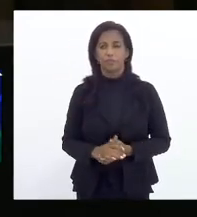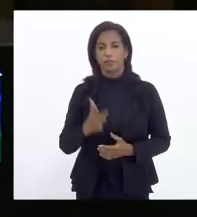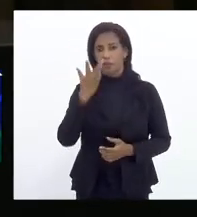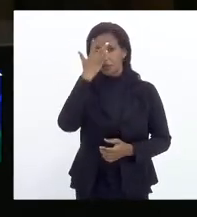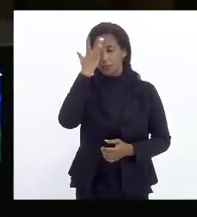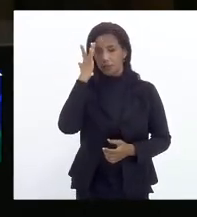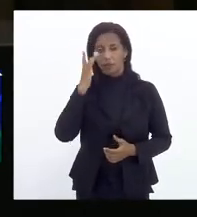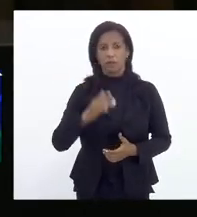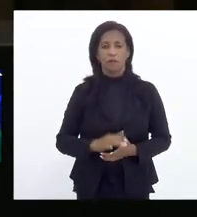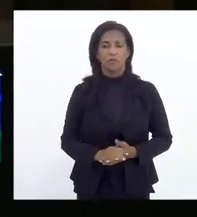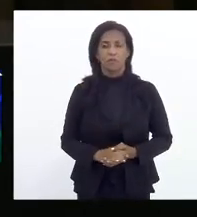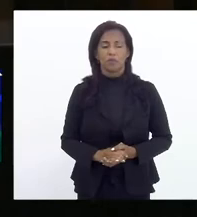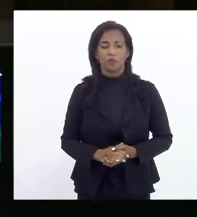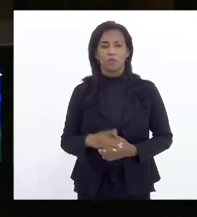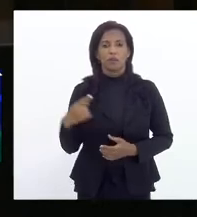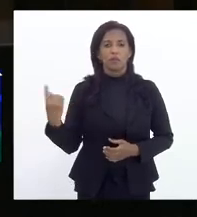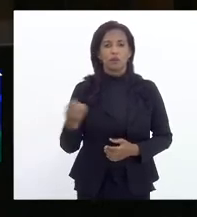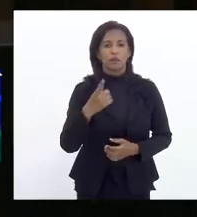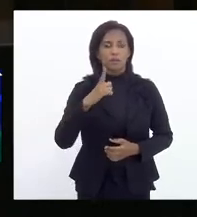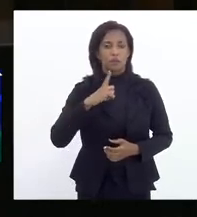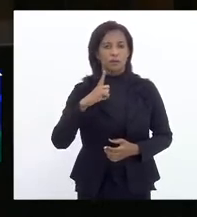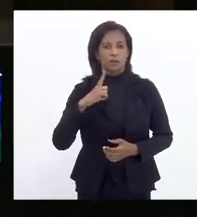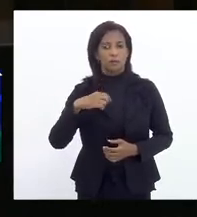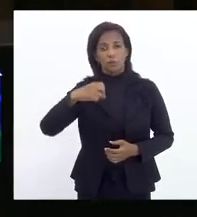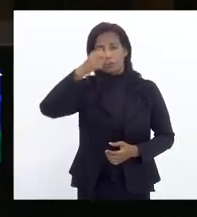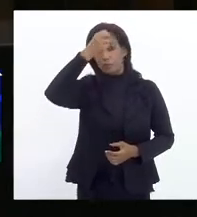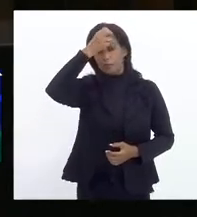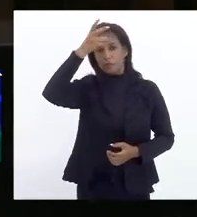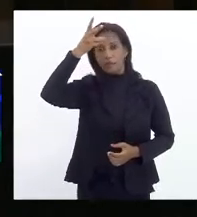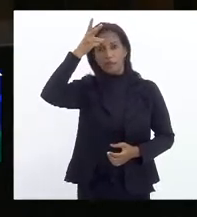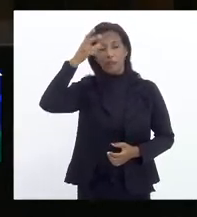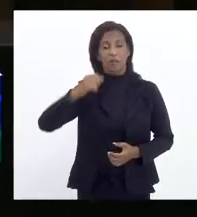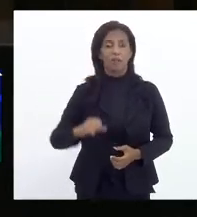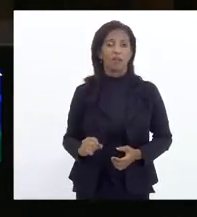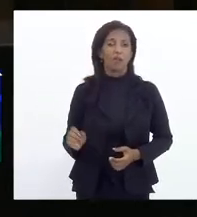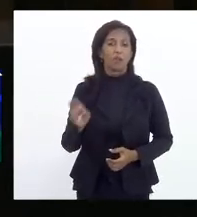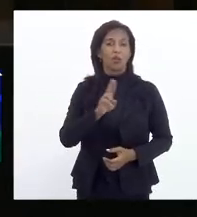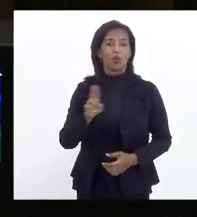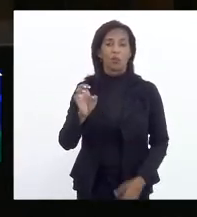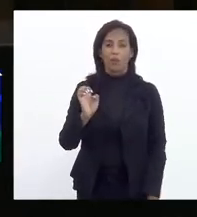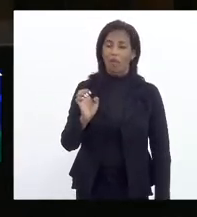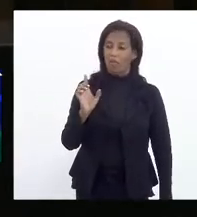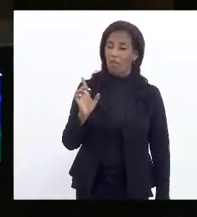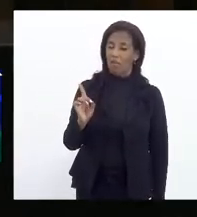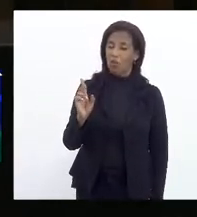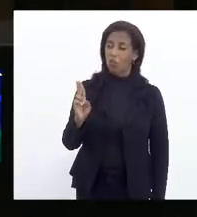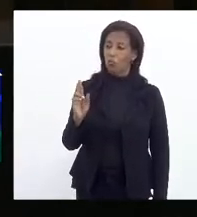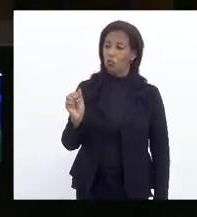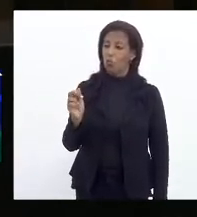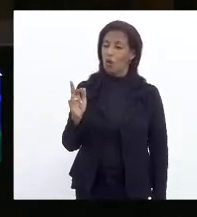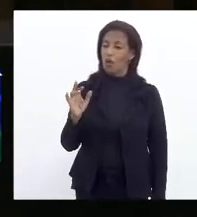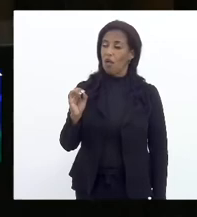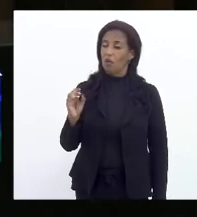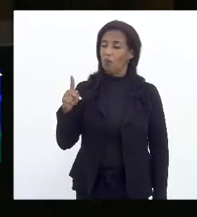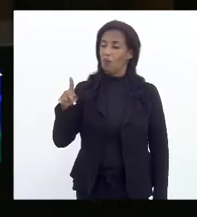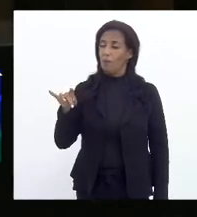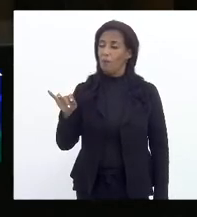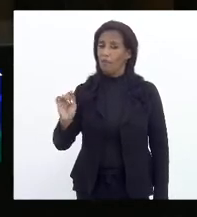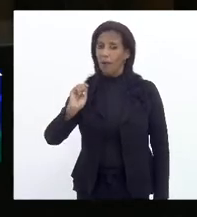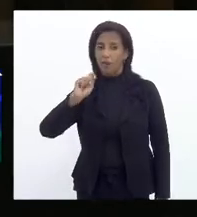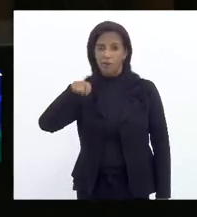pessoas, nós temos um prefeito chamado Eduardo Paes, que está